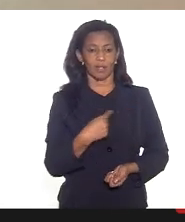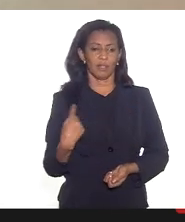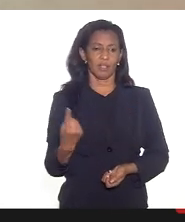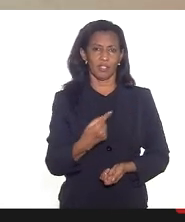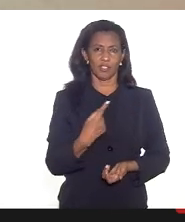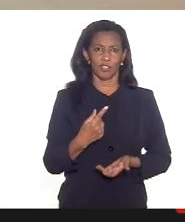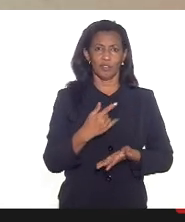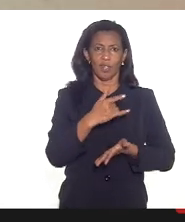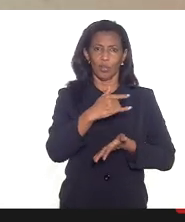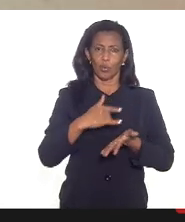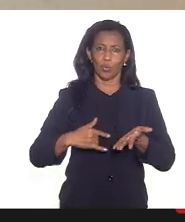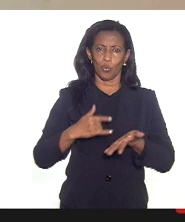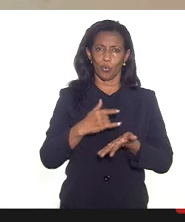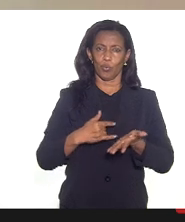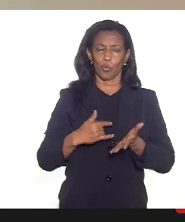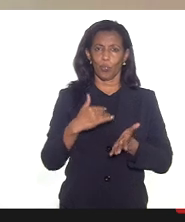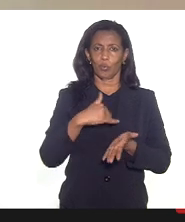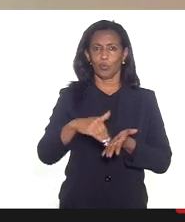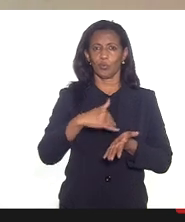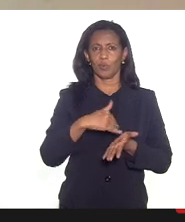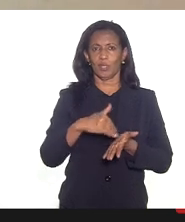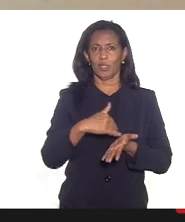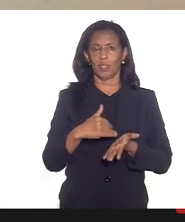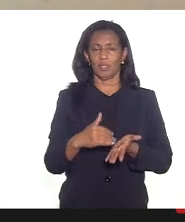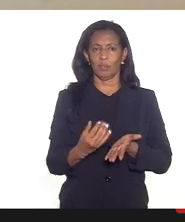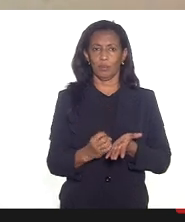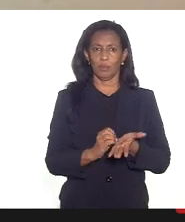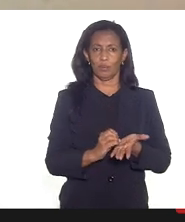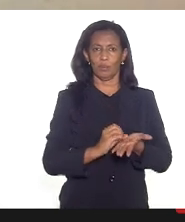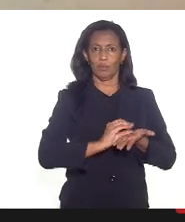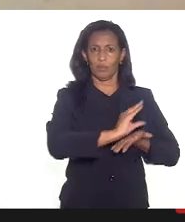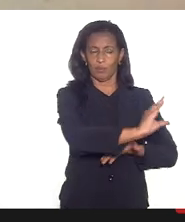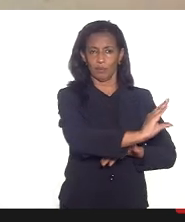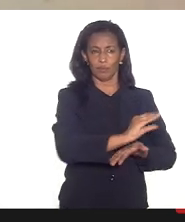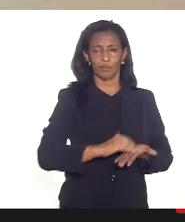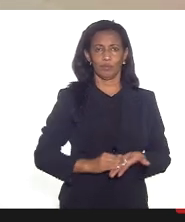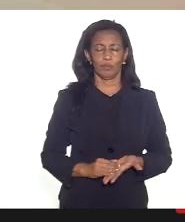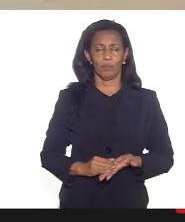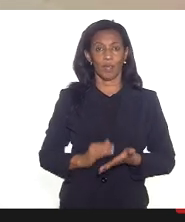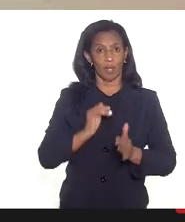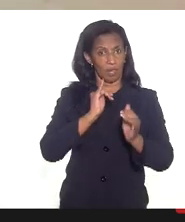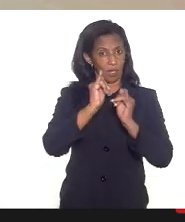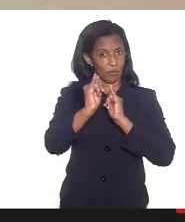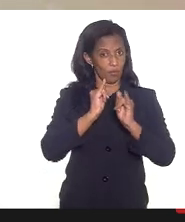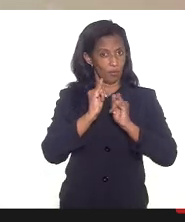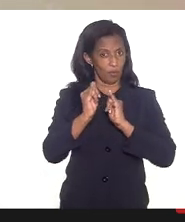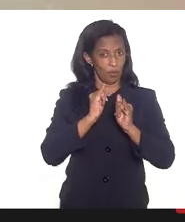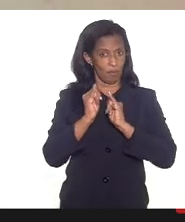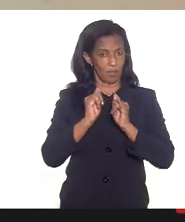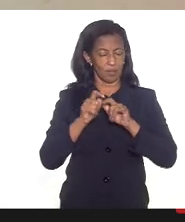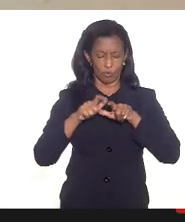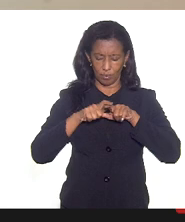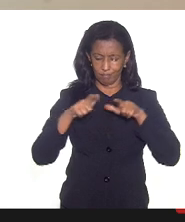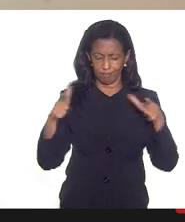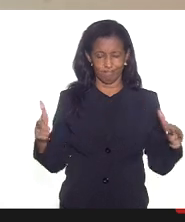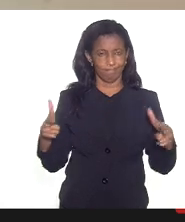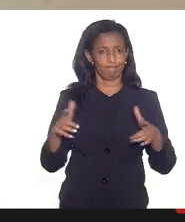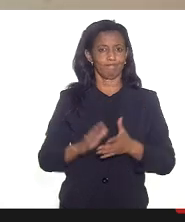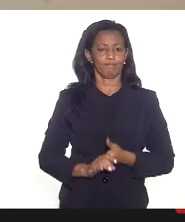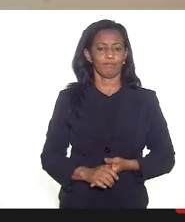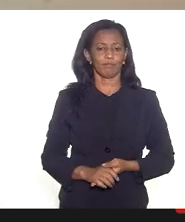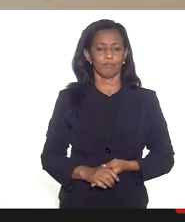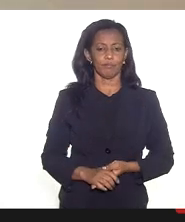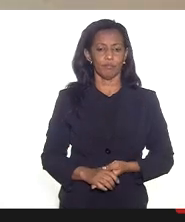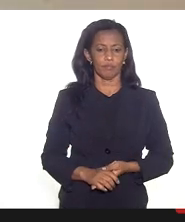ratificar o convite através do secretário dada as informações fundamentadas e bem amplas bem gerais